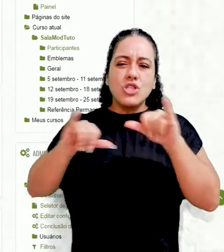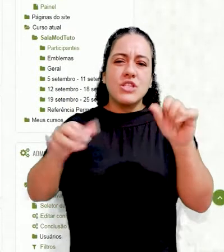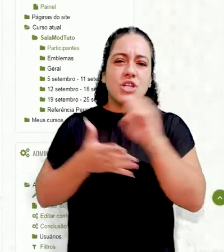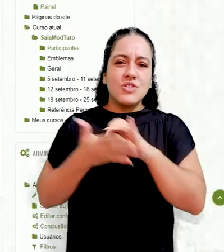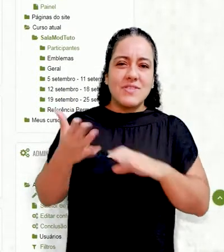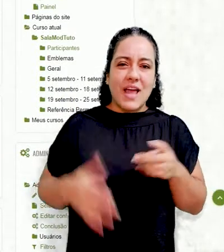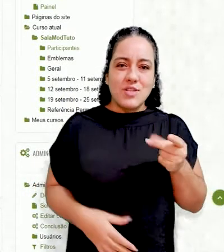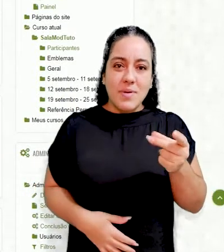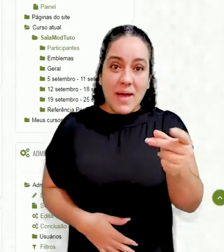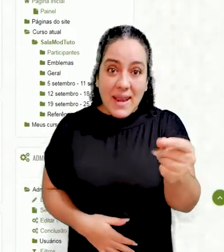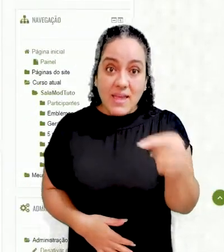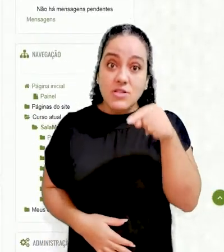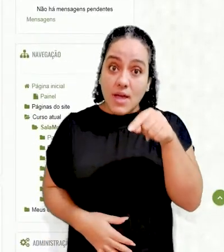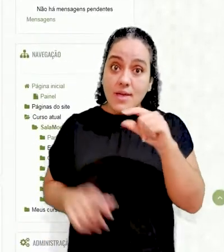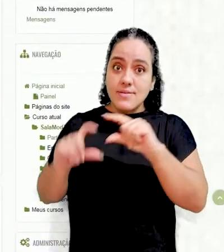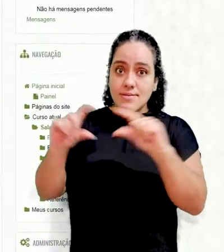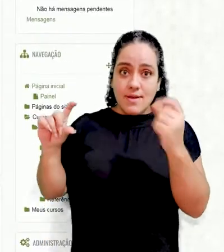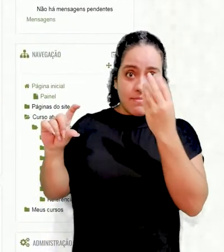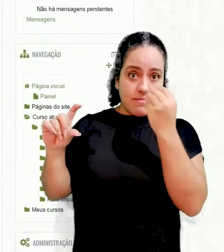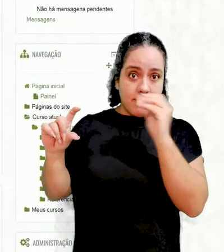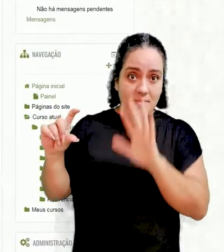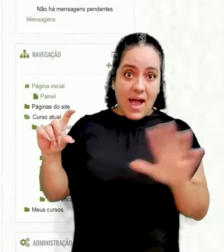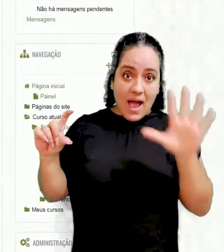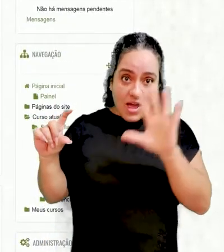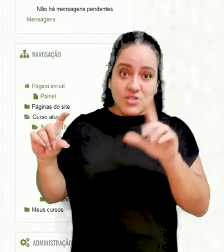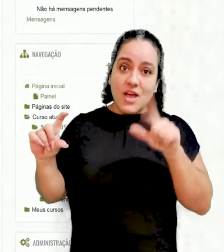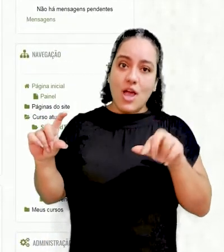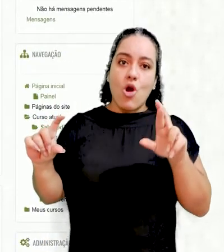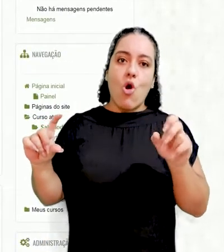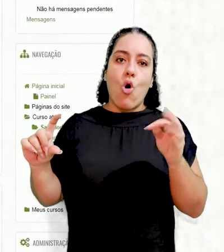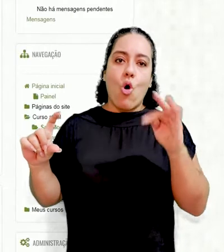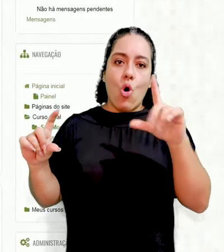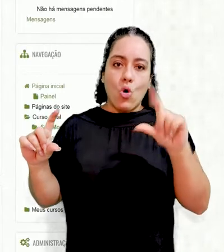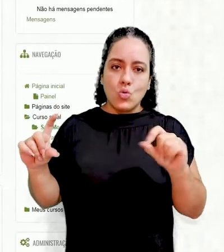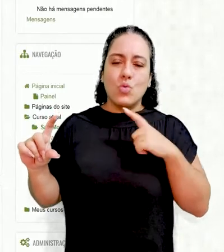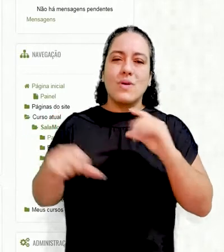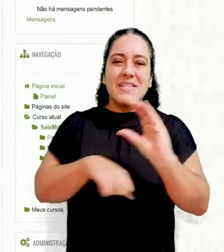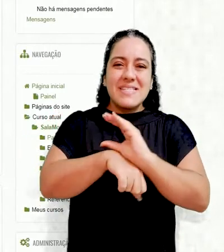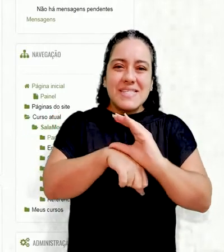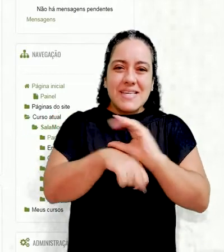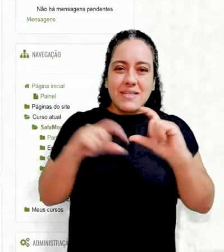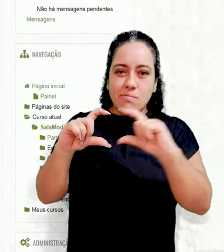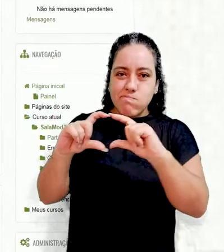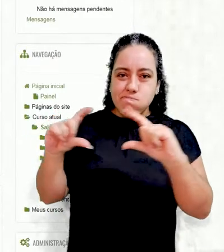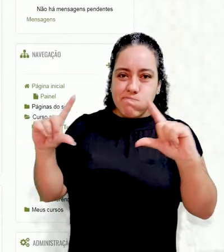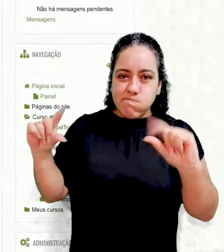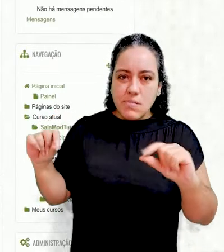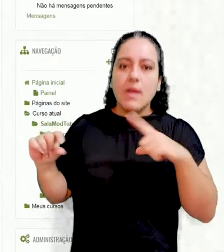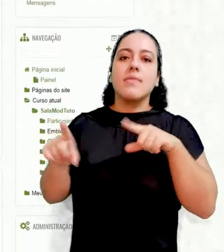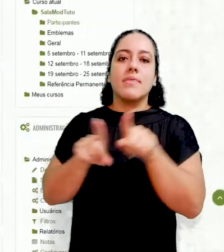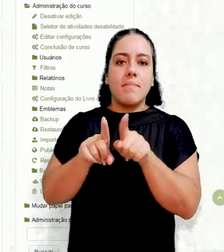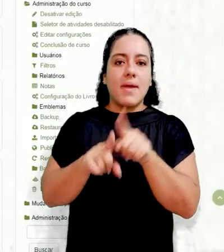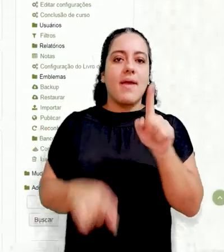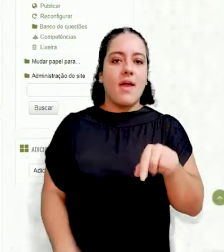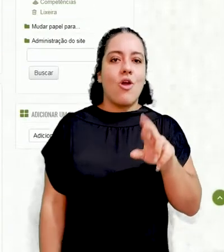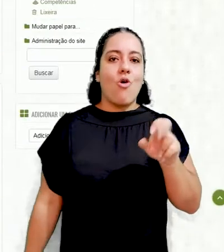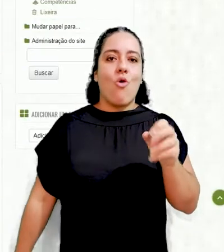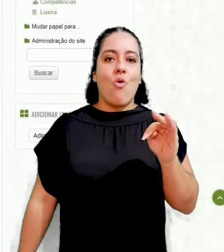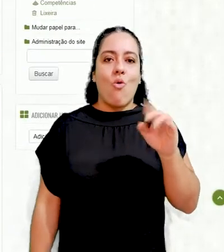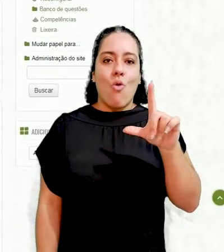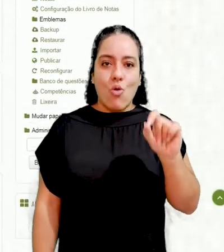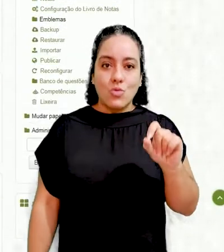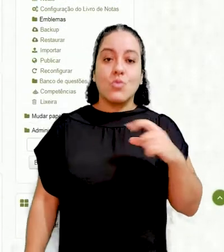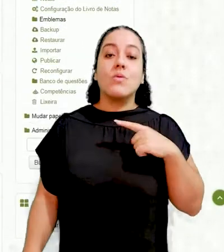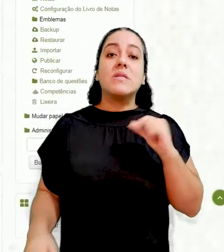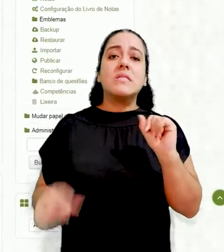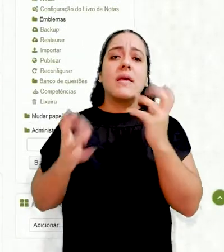permanentes, essa imagem é um rótulo. Essa caixa cinza que você vê aqui também é um rótulo. Caso você queira